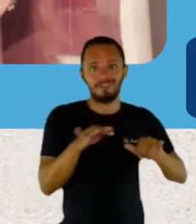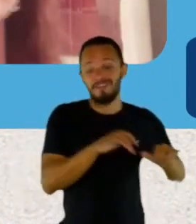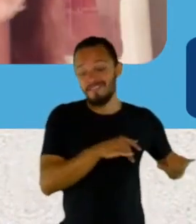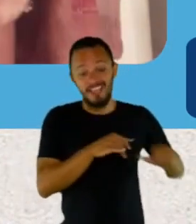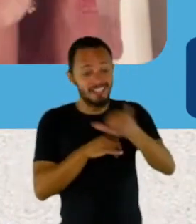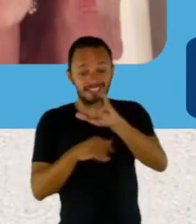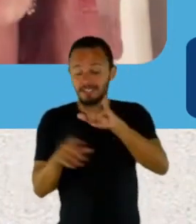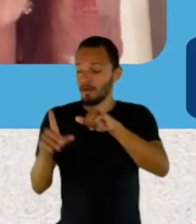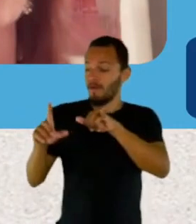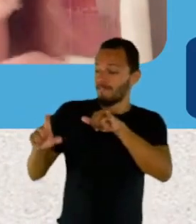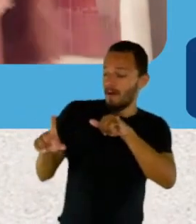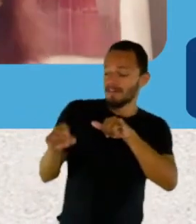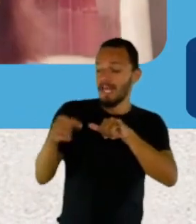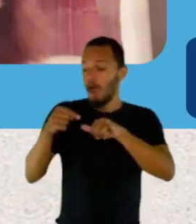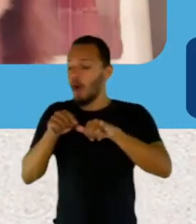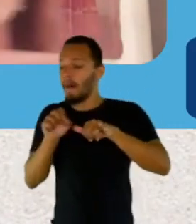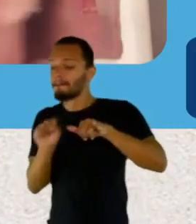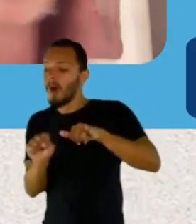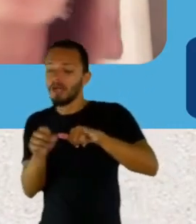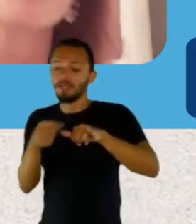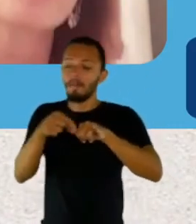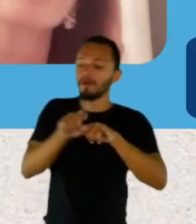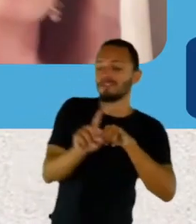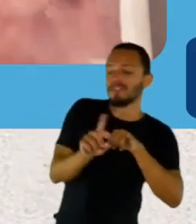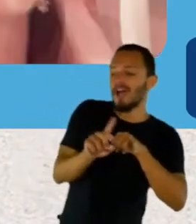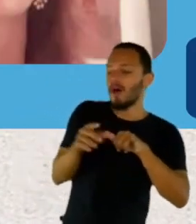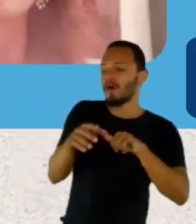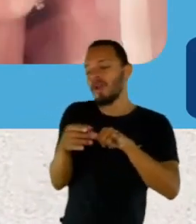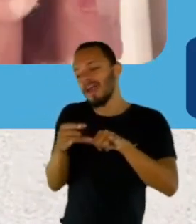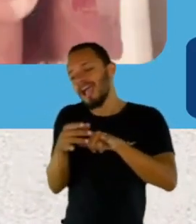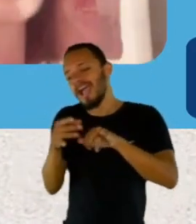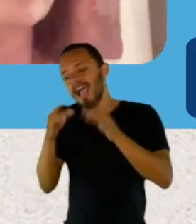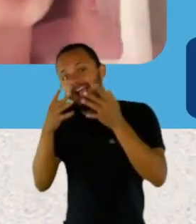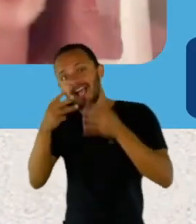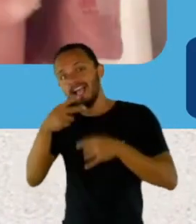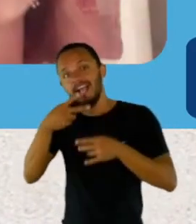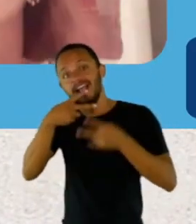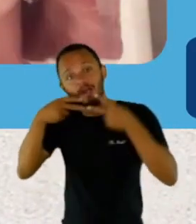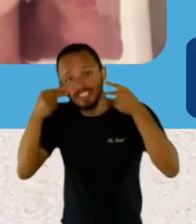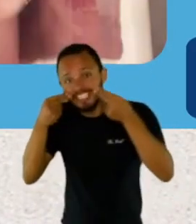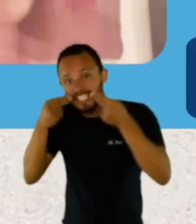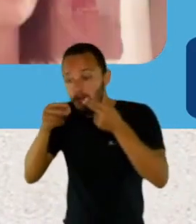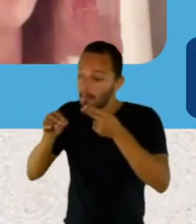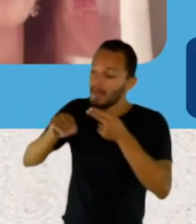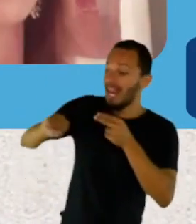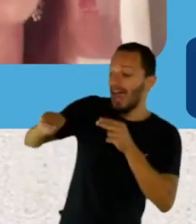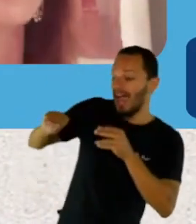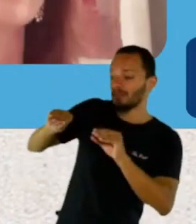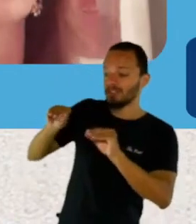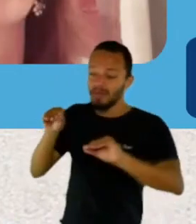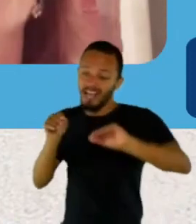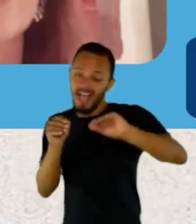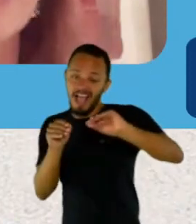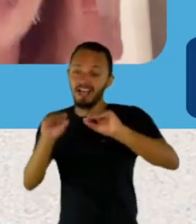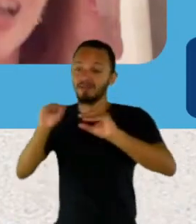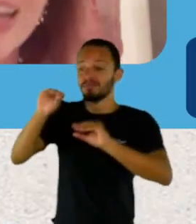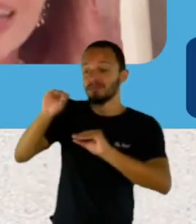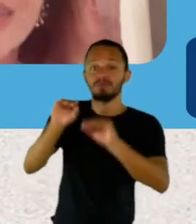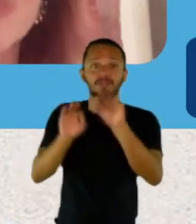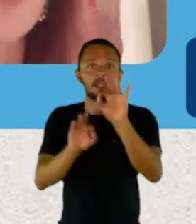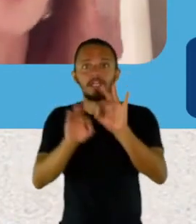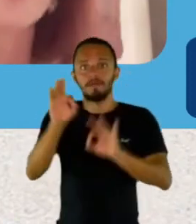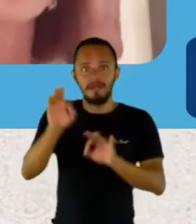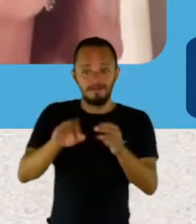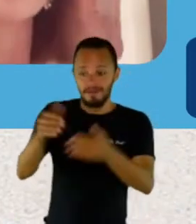Falei, Marcinho, essa pode, essa não pode, coloca a calcinha pra lá, coloca a calcinha pra cá. E ele foi fazendo as montagens, deve ter tido mil fotos. Na hora que eu olhei, eu falei,